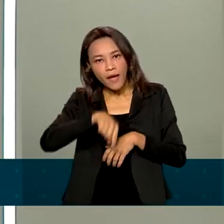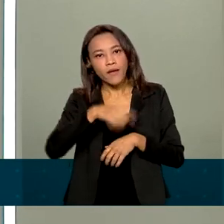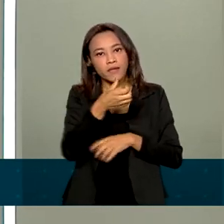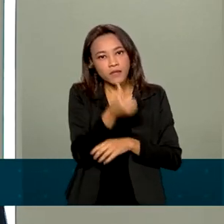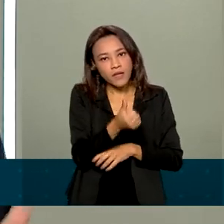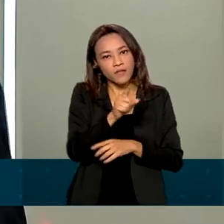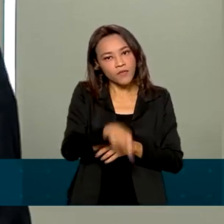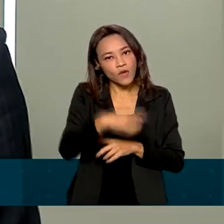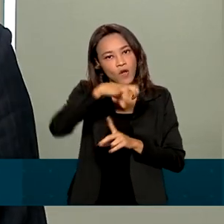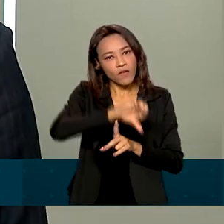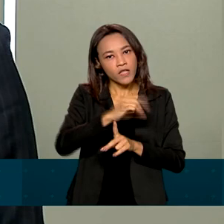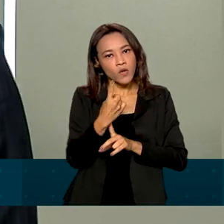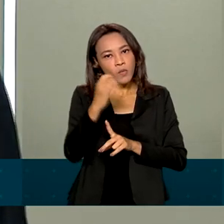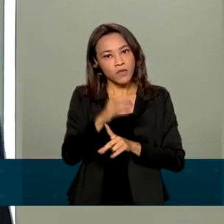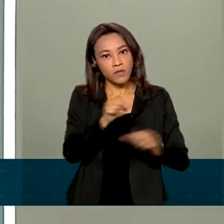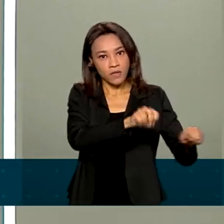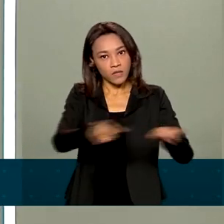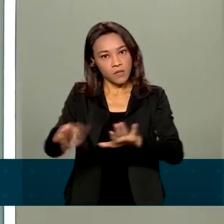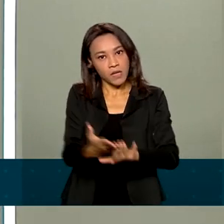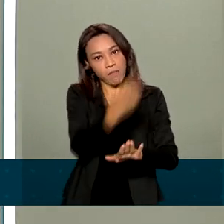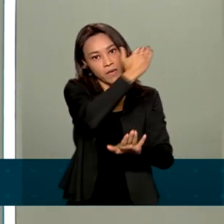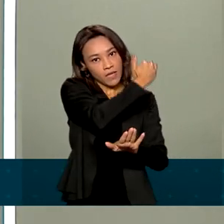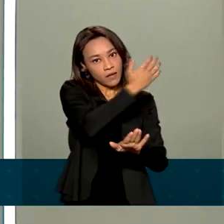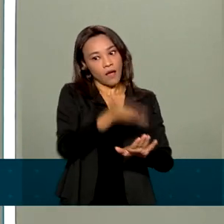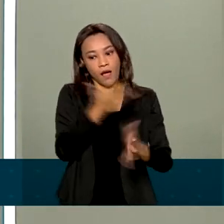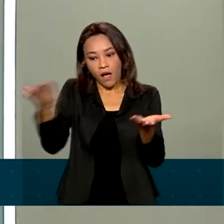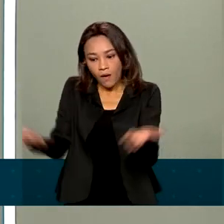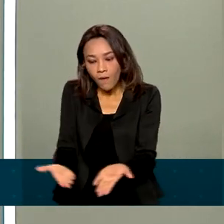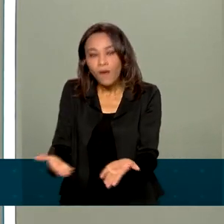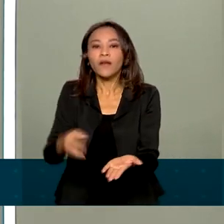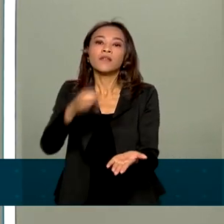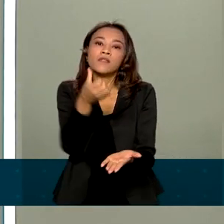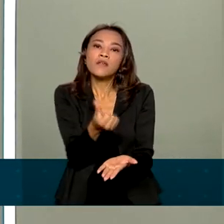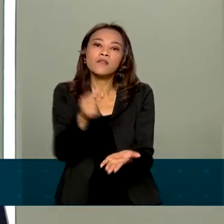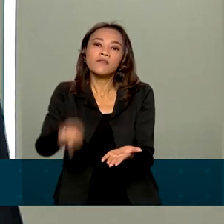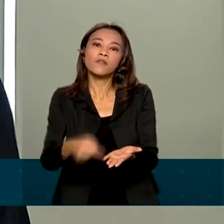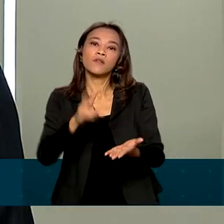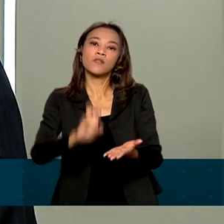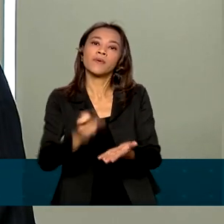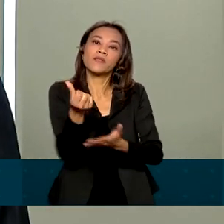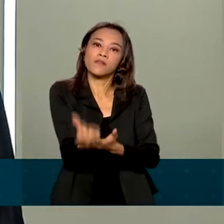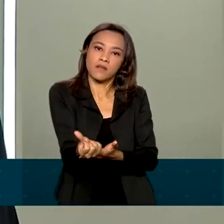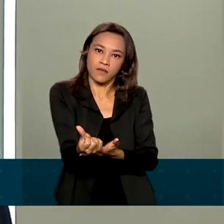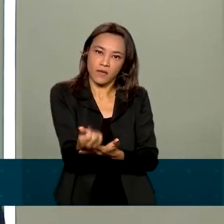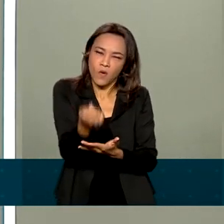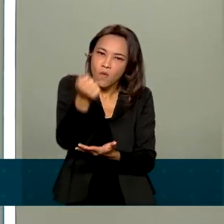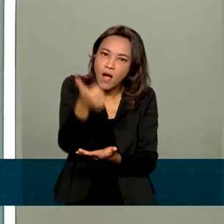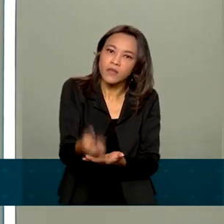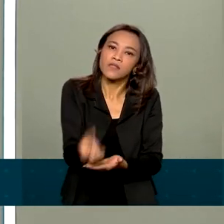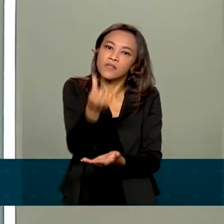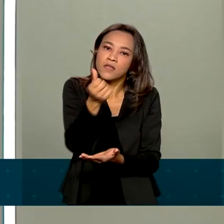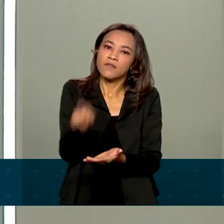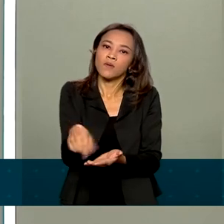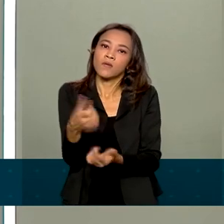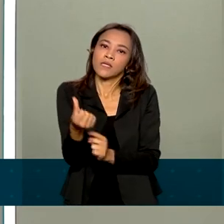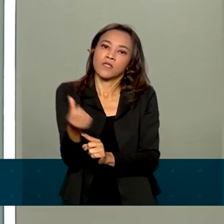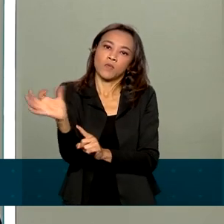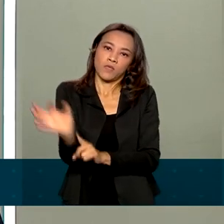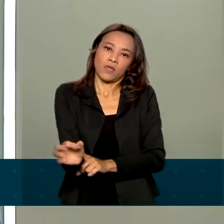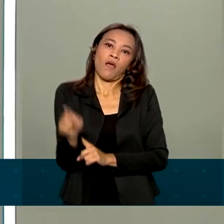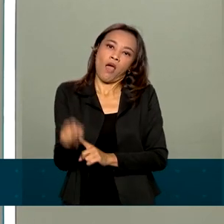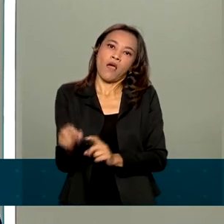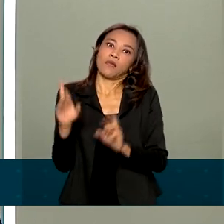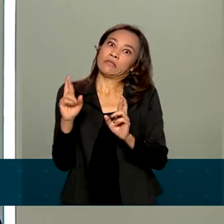,31% na semana passada, agora já chegou a 6,56%, ou seja, quase 6,6% é a